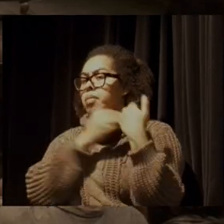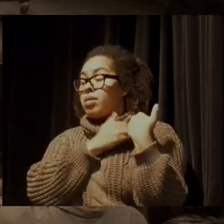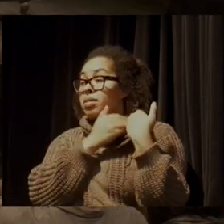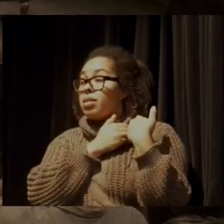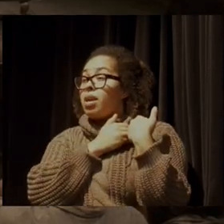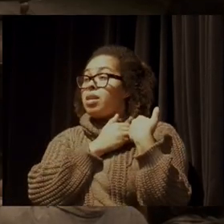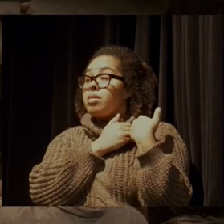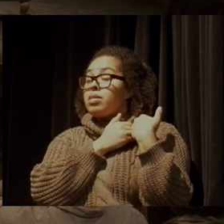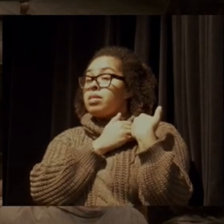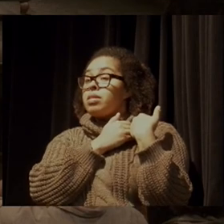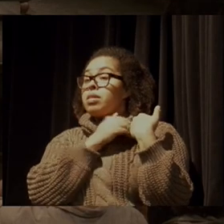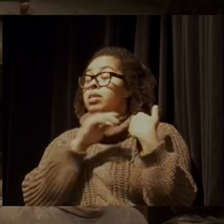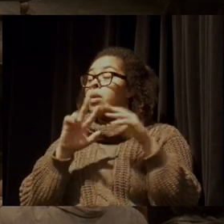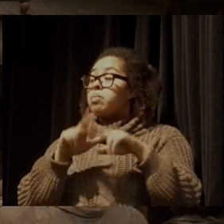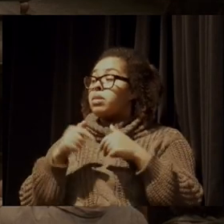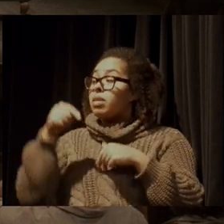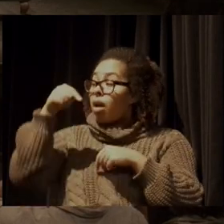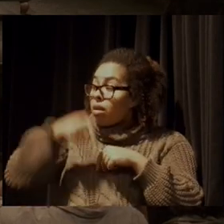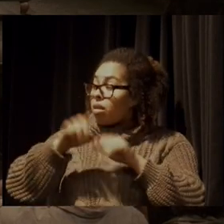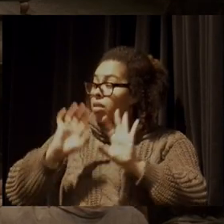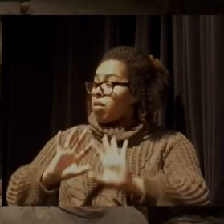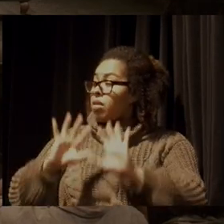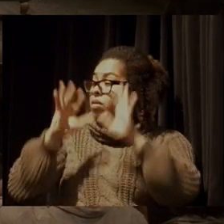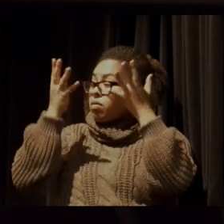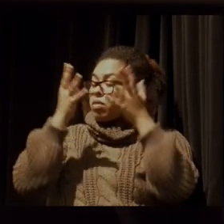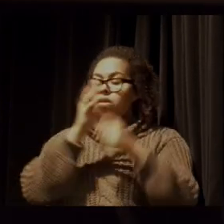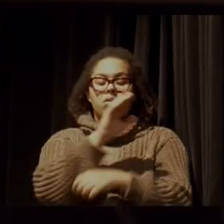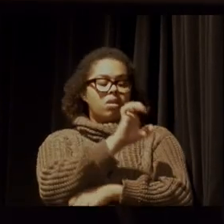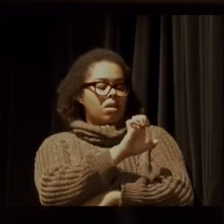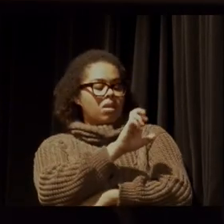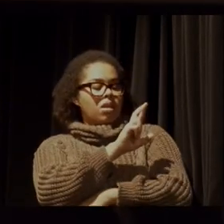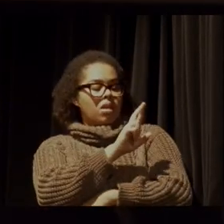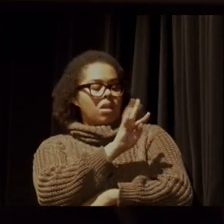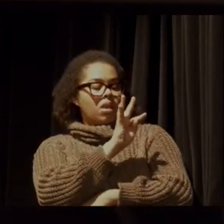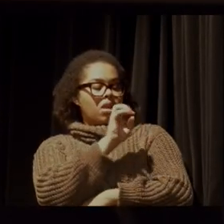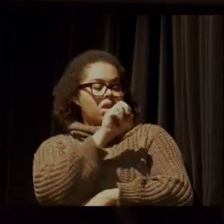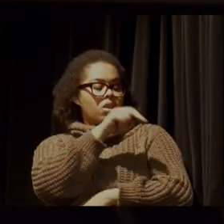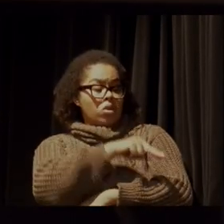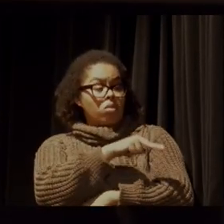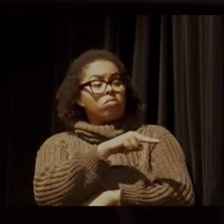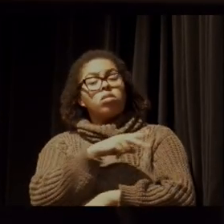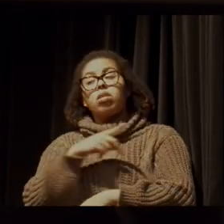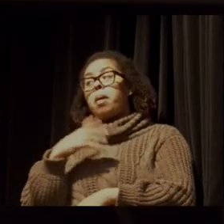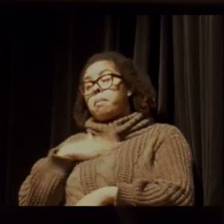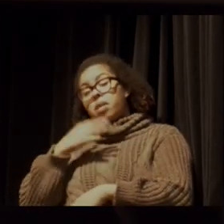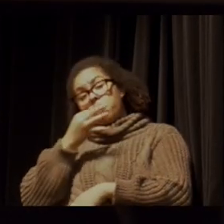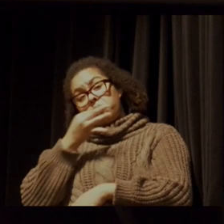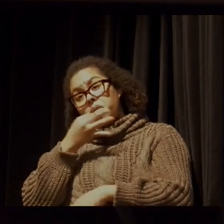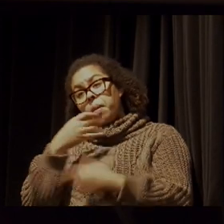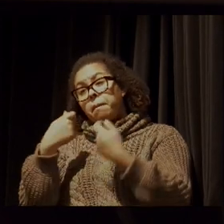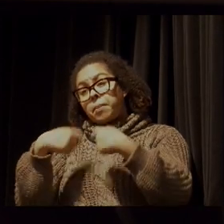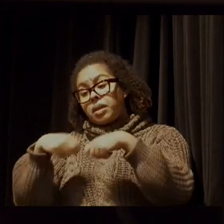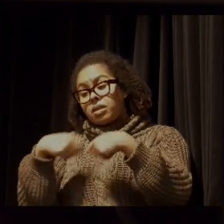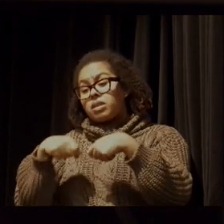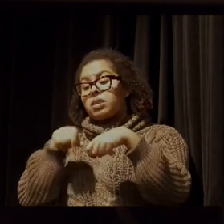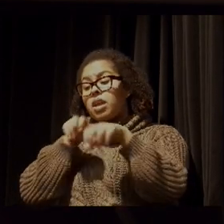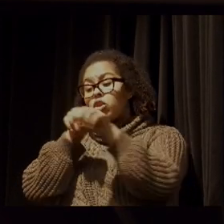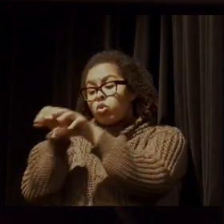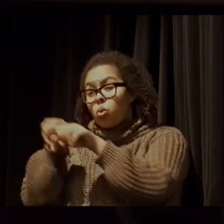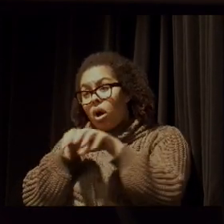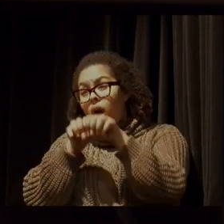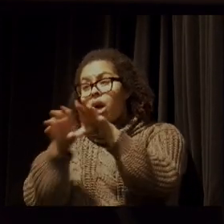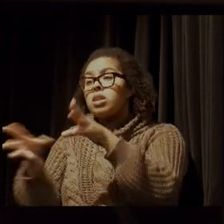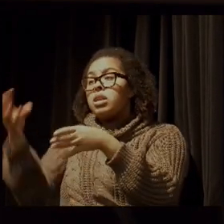Então, esse evento é importante, Ayrton, porque nós temos que retomar, na minha opinião, o desafio da educação no Brasil,